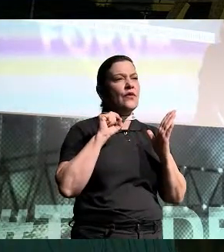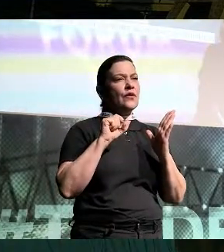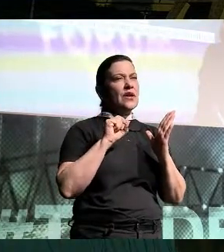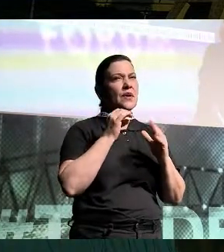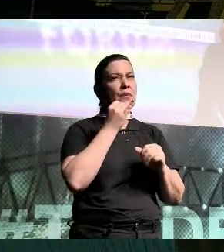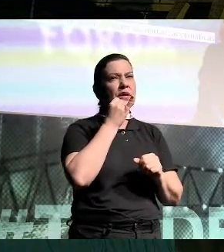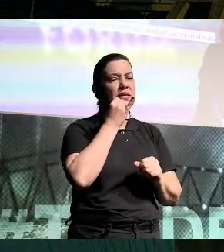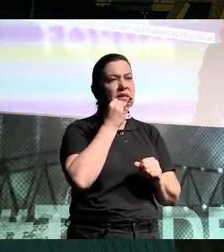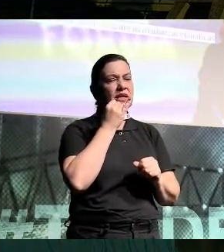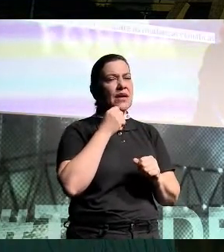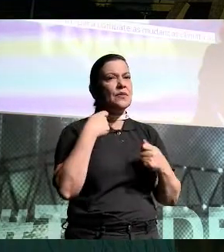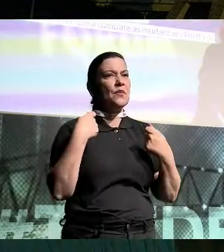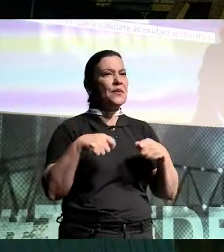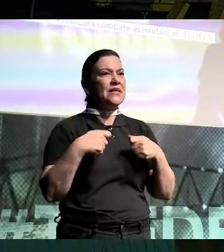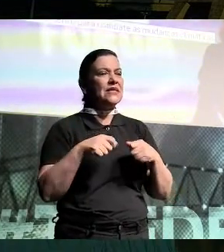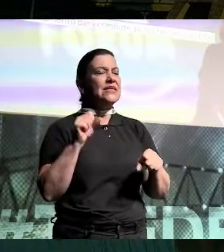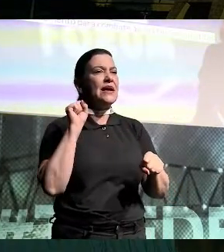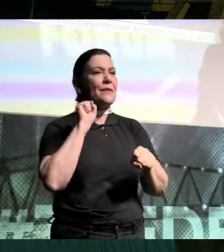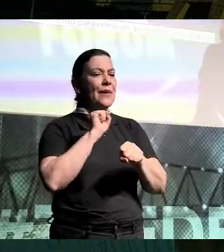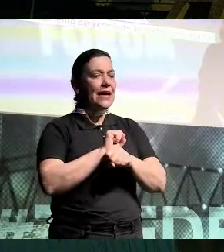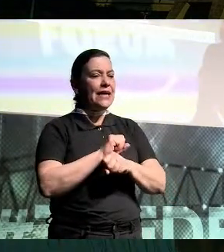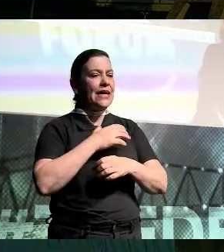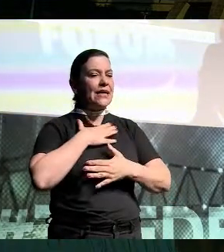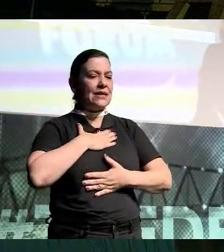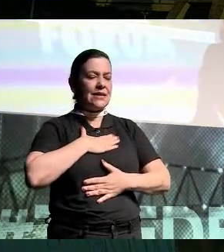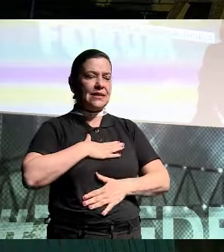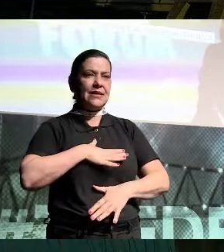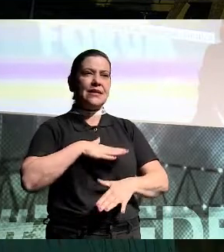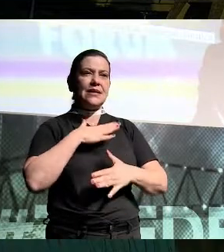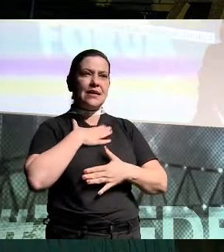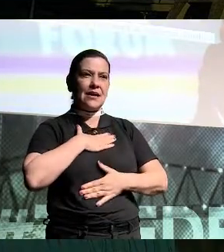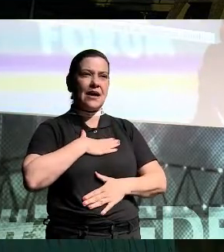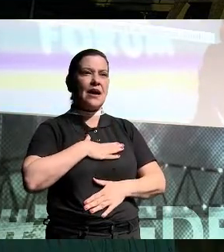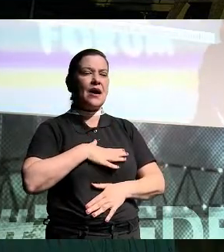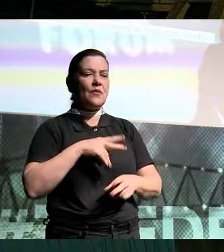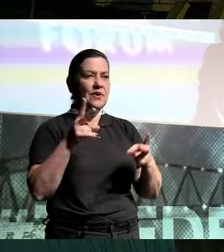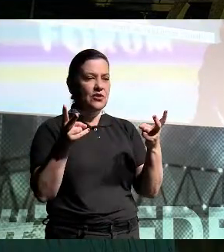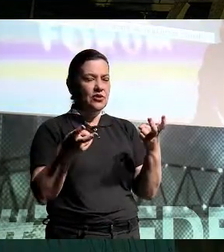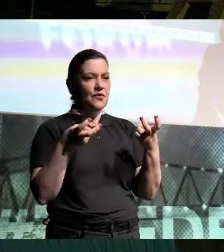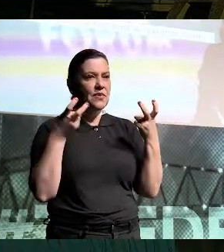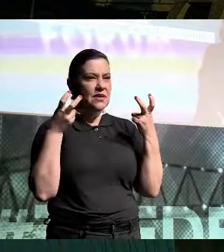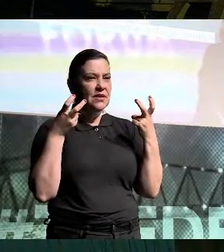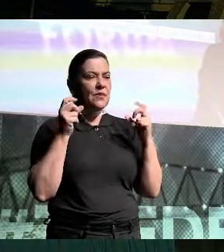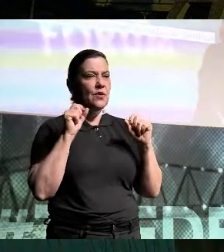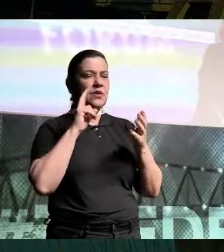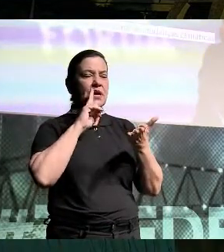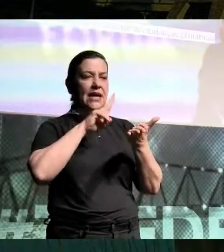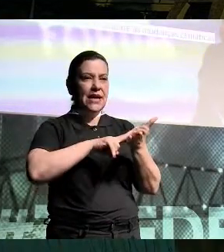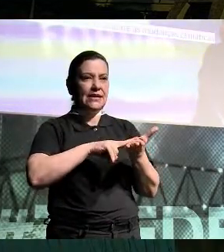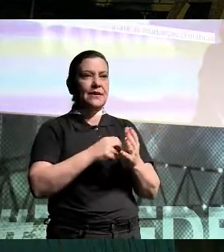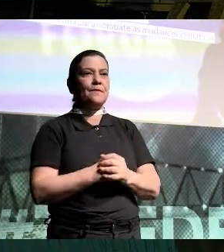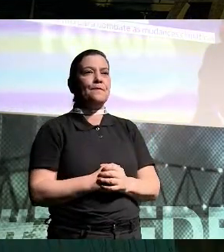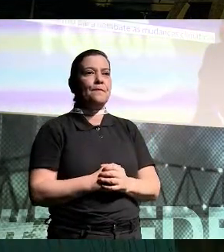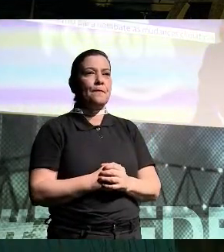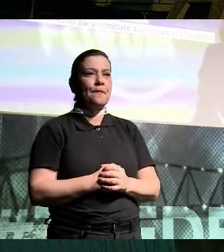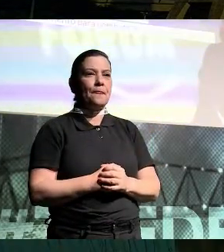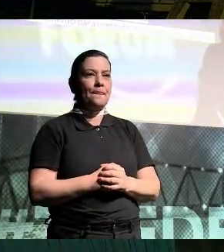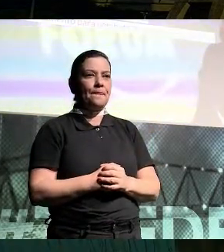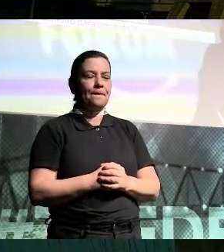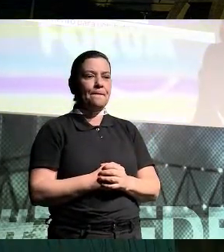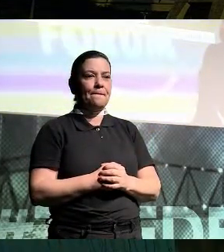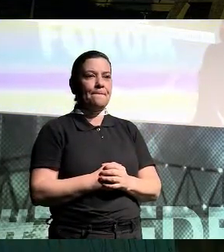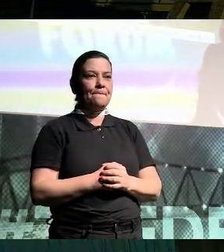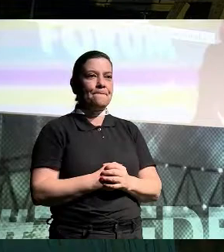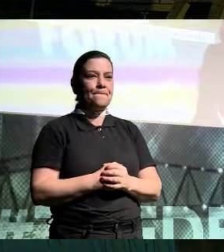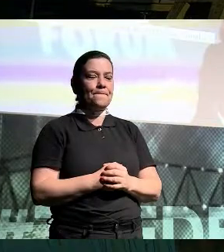um passo para trás. Essa foi a interpretação mais geral em relação à carta do Larry. Bom, Larry, meu brother,